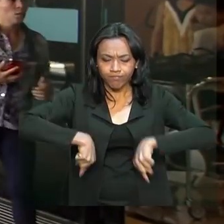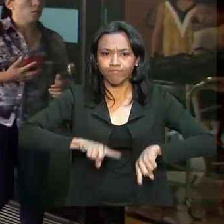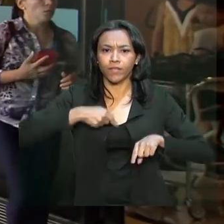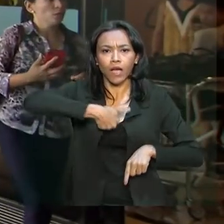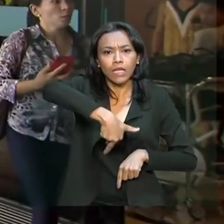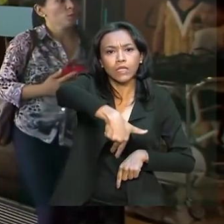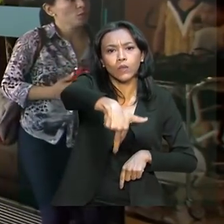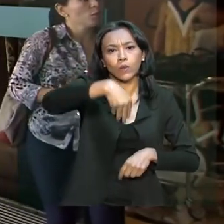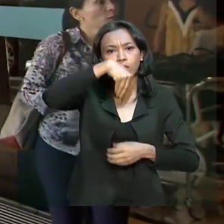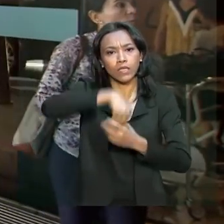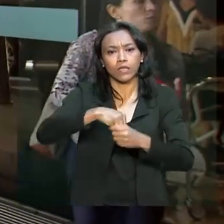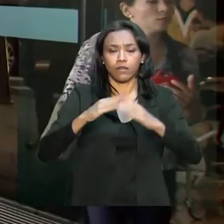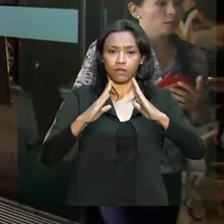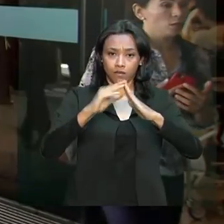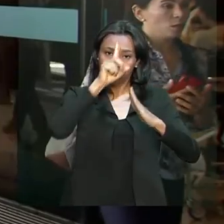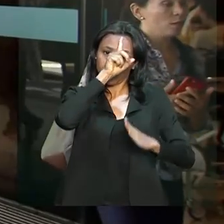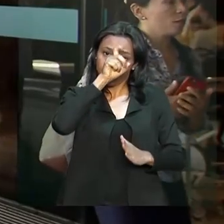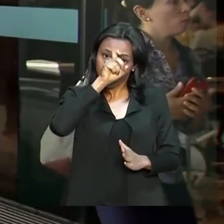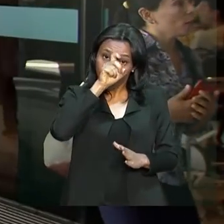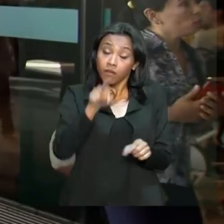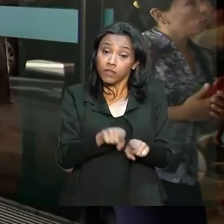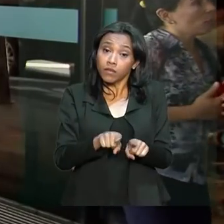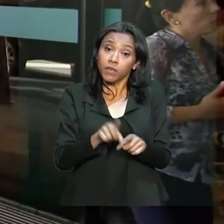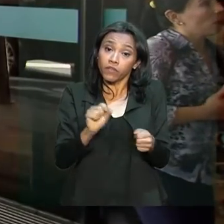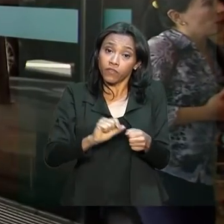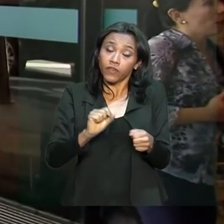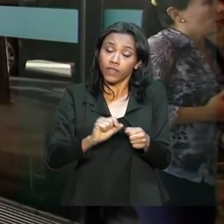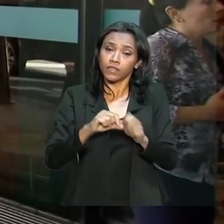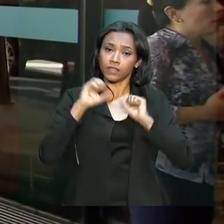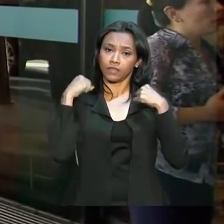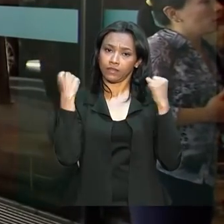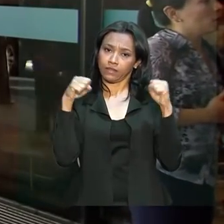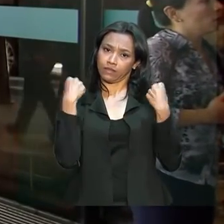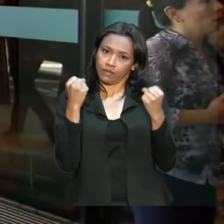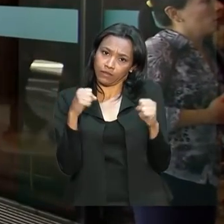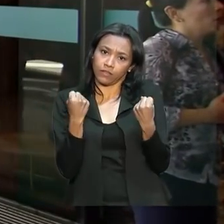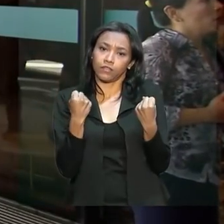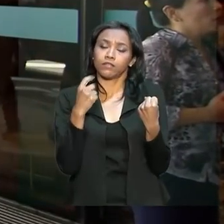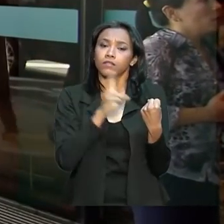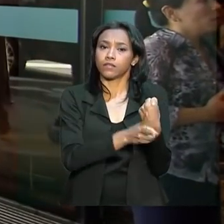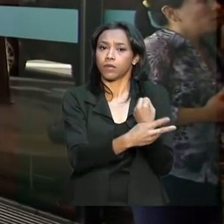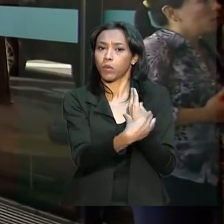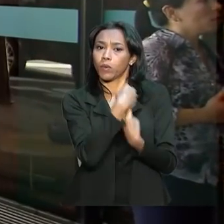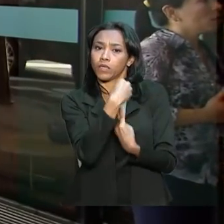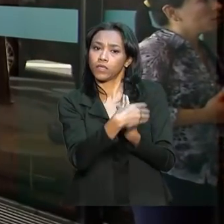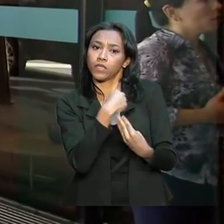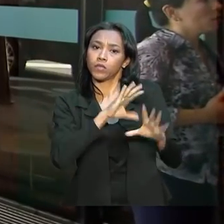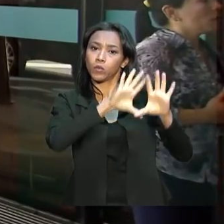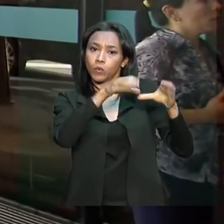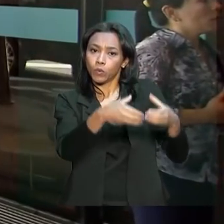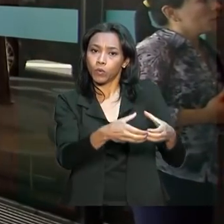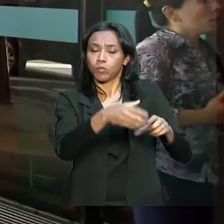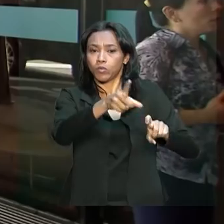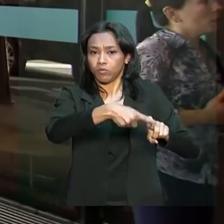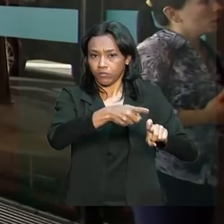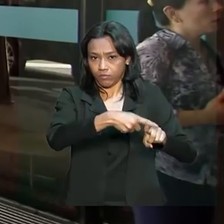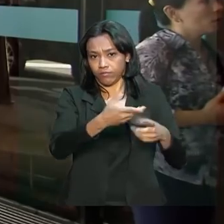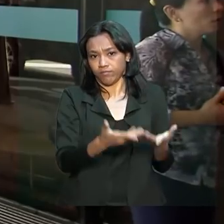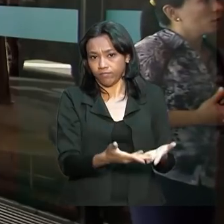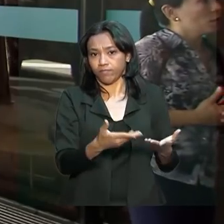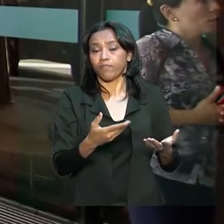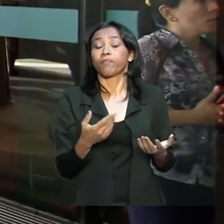do Hospital Albert Einstein e fez também exercícios sob orientação da equipe de fisioterapia. Inclusive